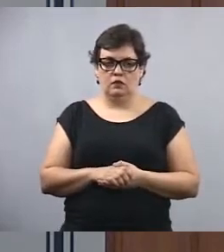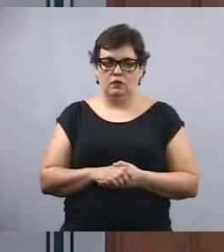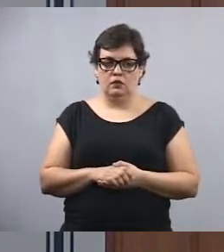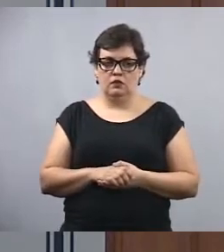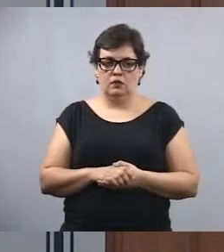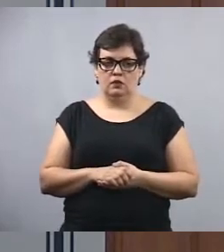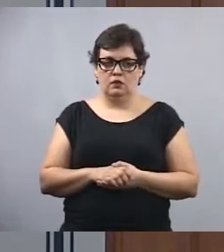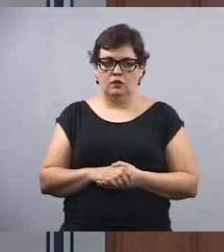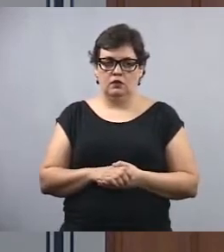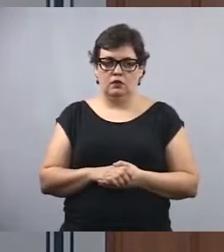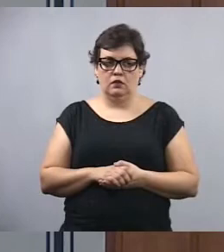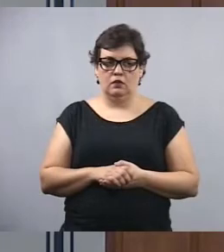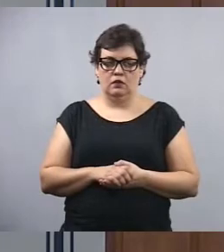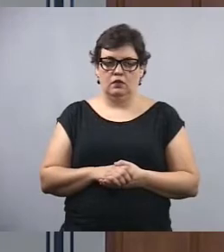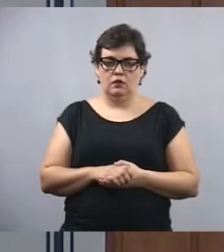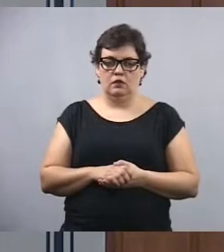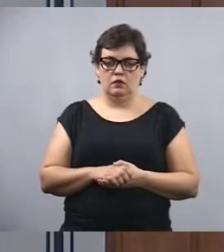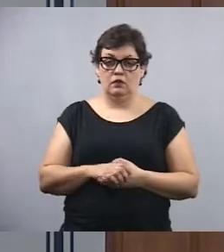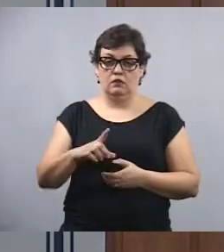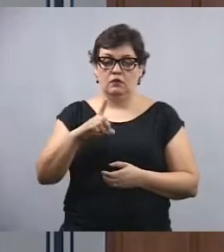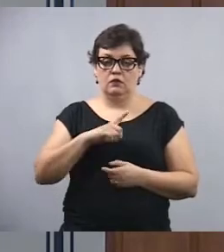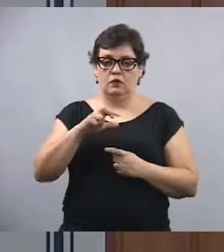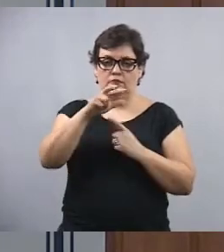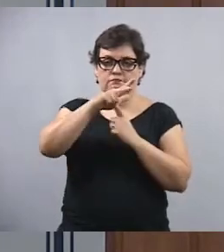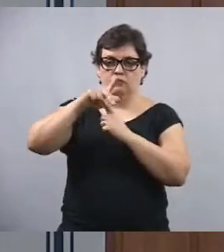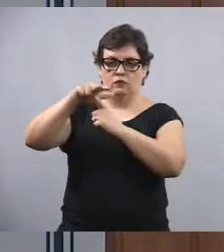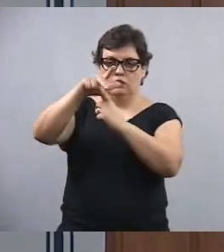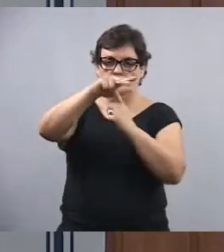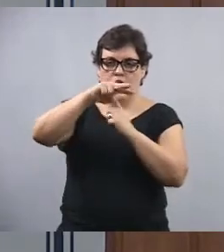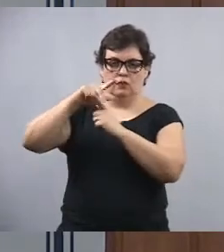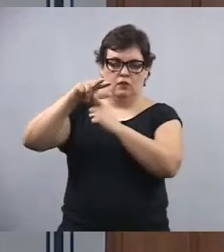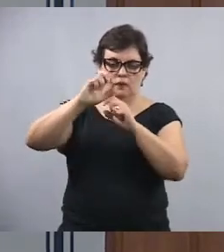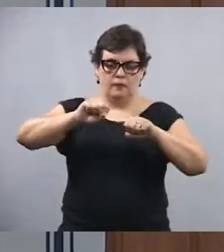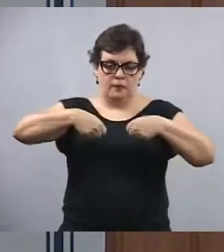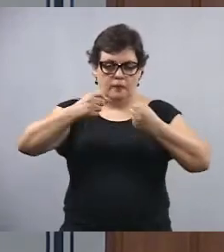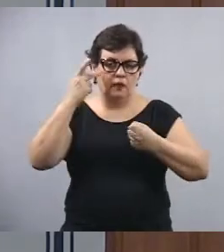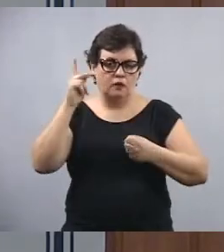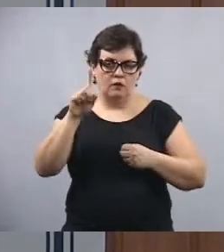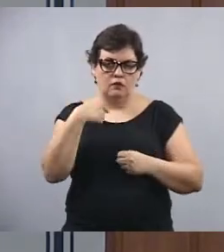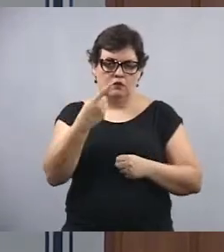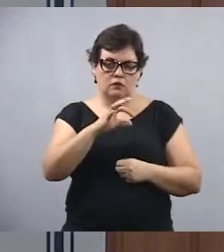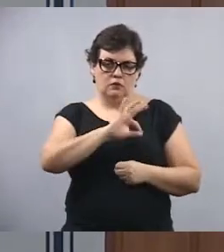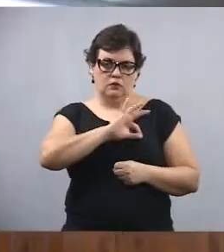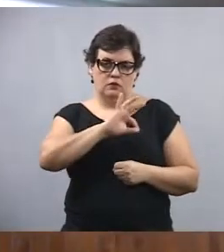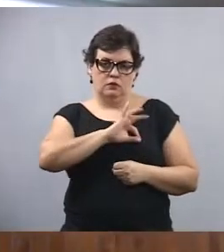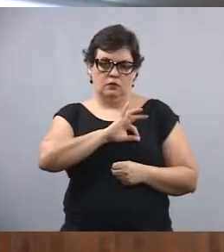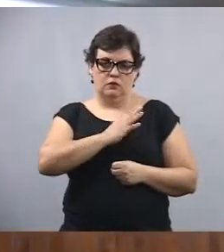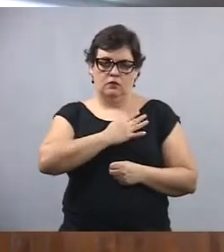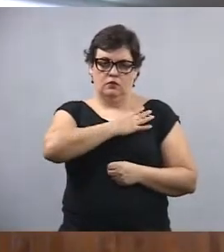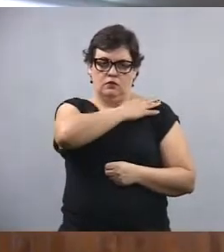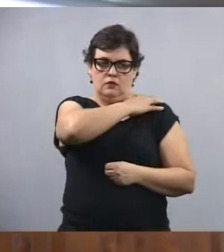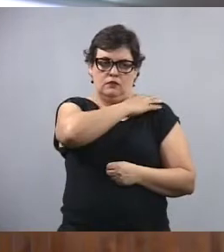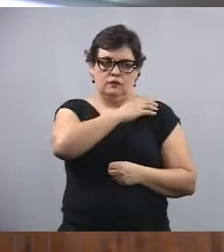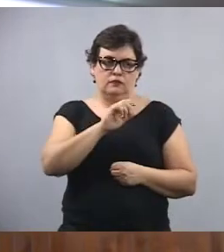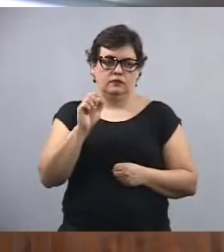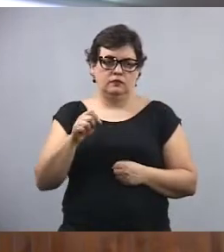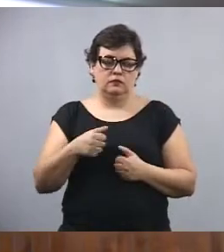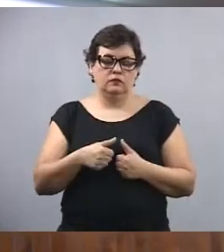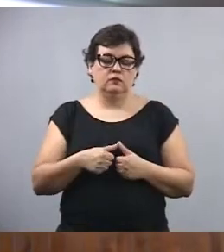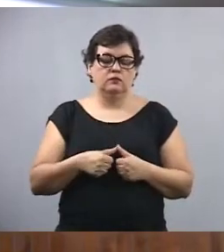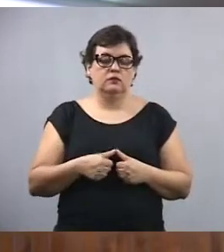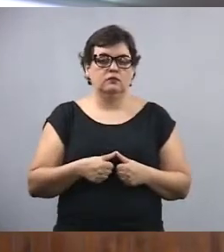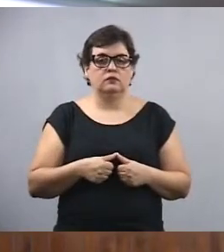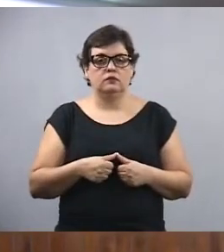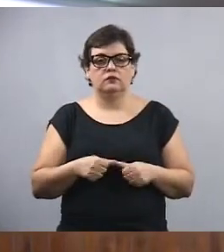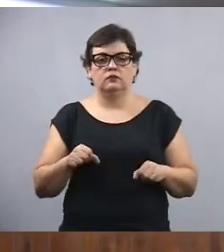do helicóptero, dando aí para o nosso policial militar, que está aí